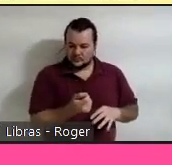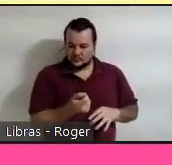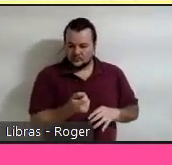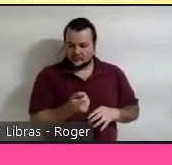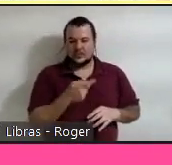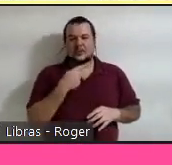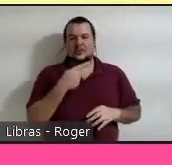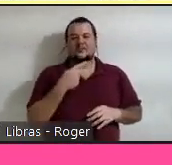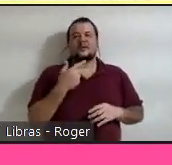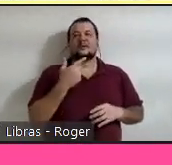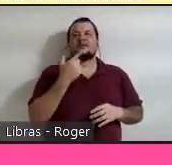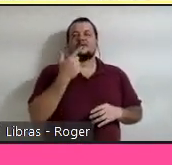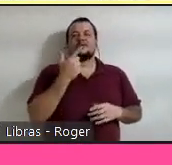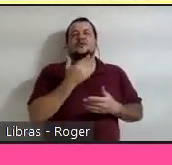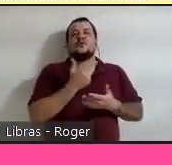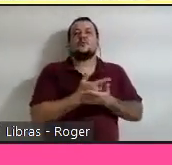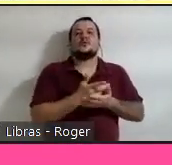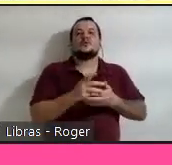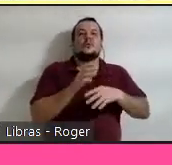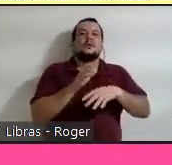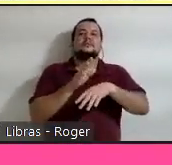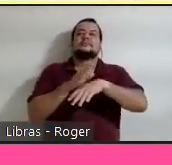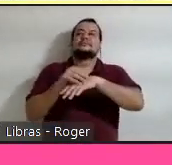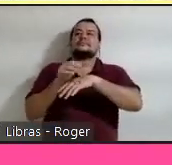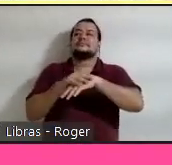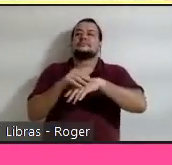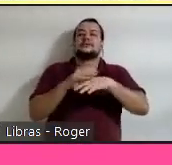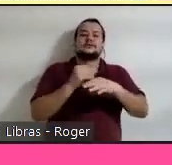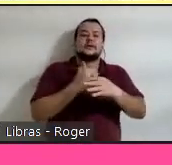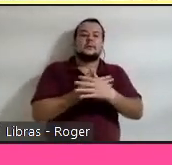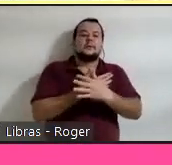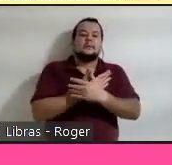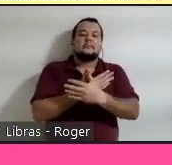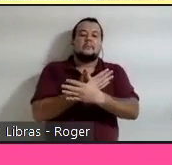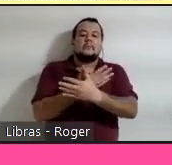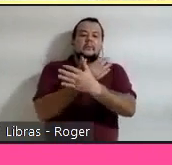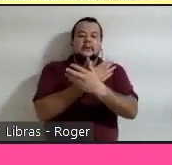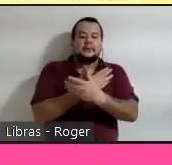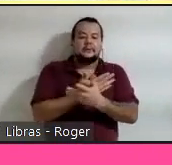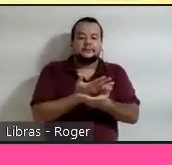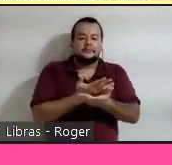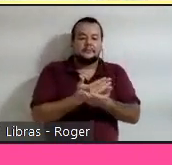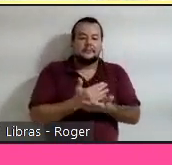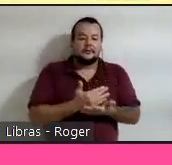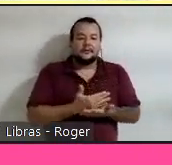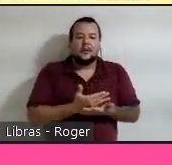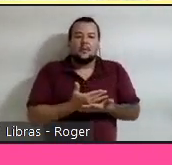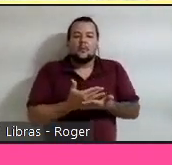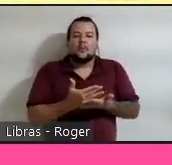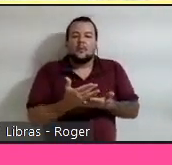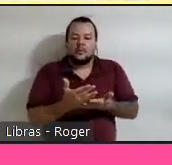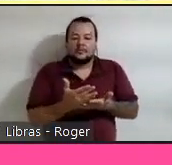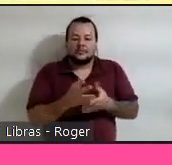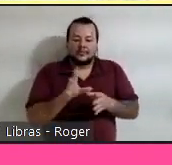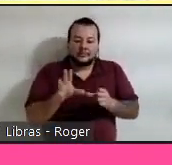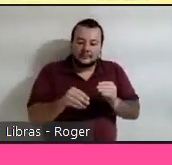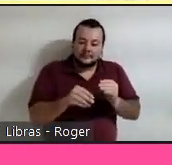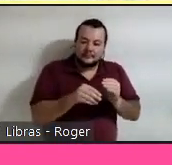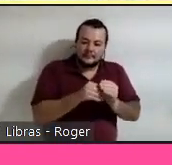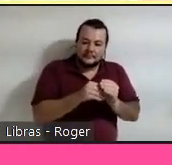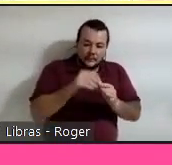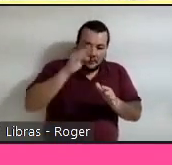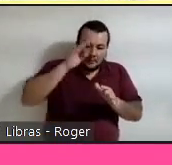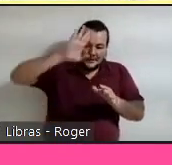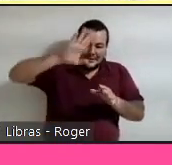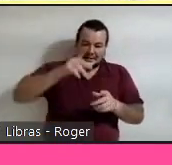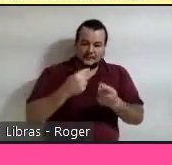E o que isso significa para a disciplina? Começamos a inserir os princípios de economia circular e